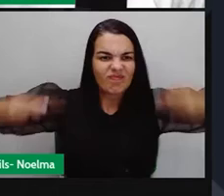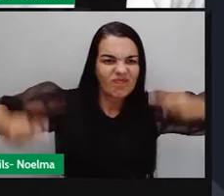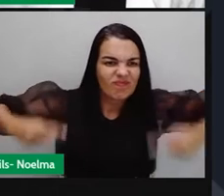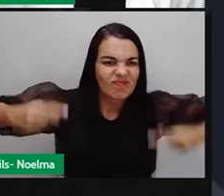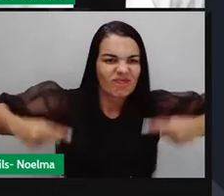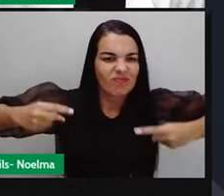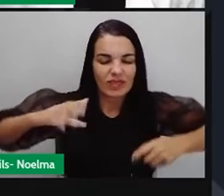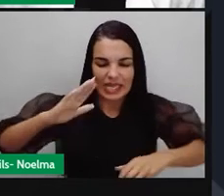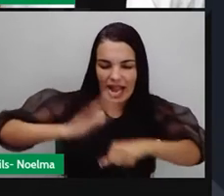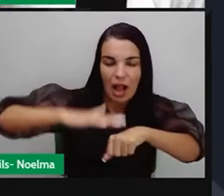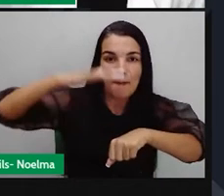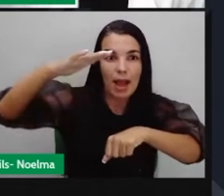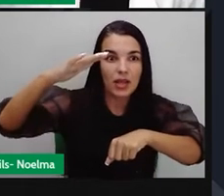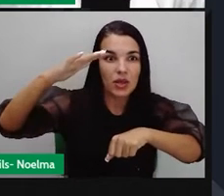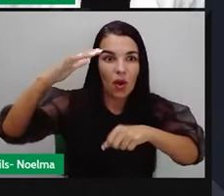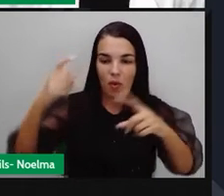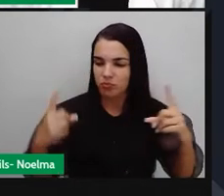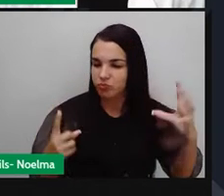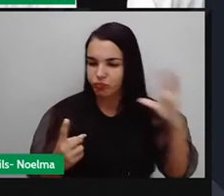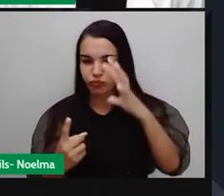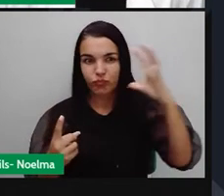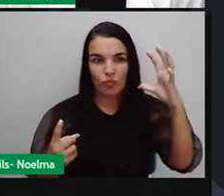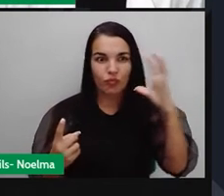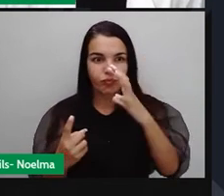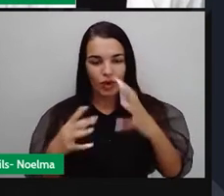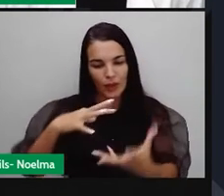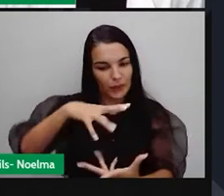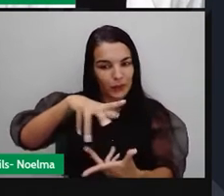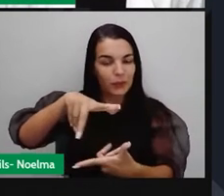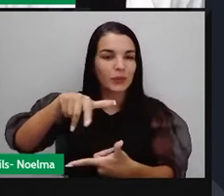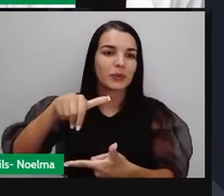ia exercer influência em maior parte desse mundo.